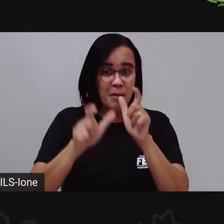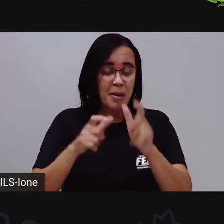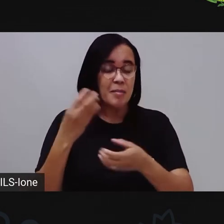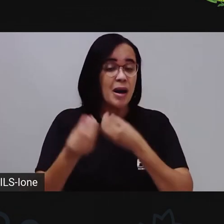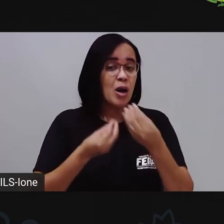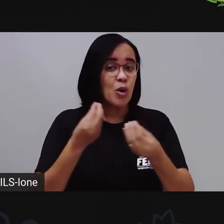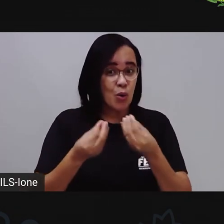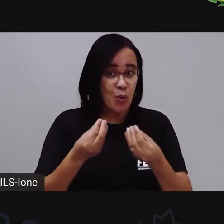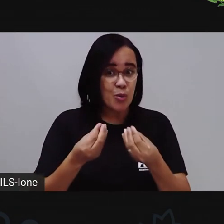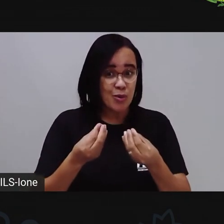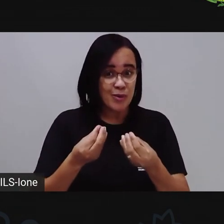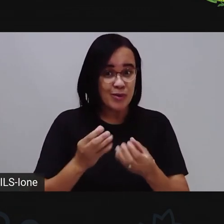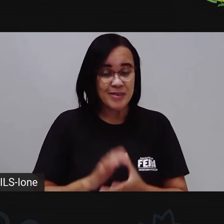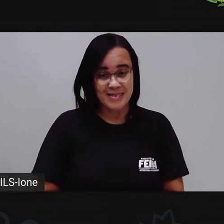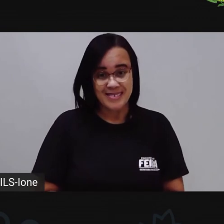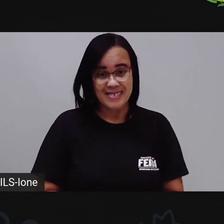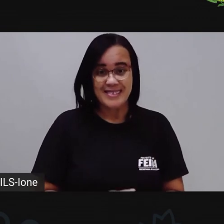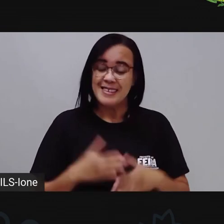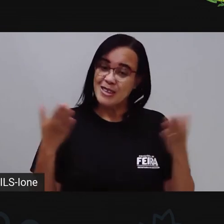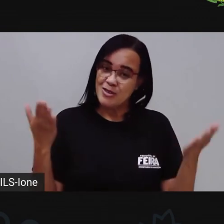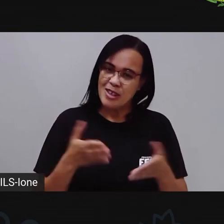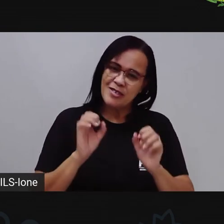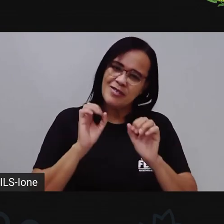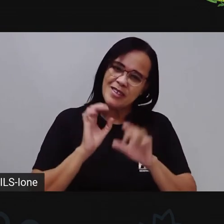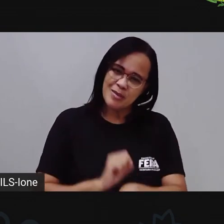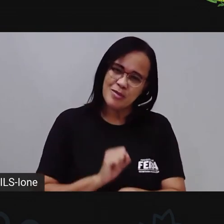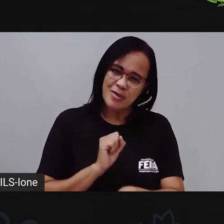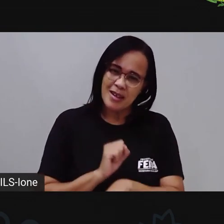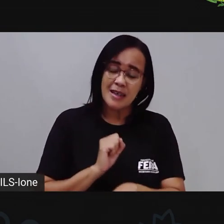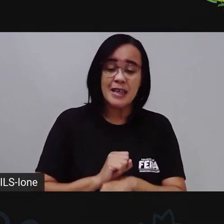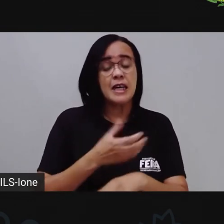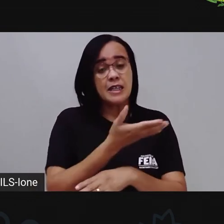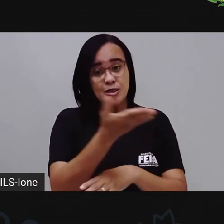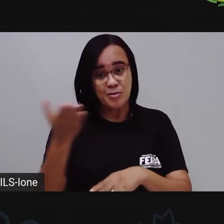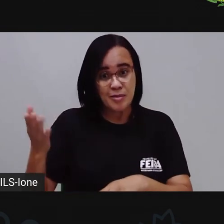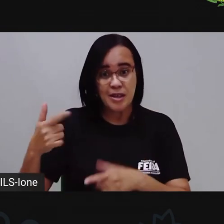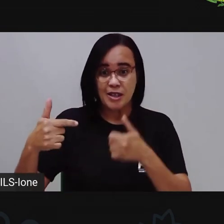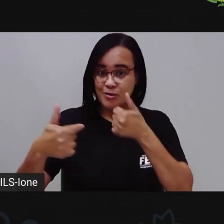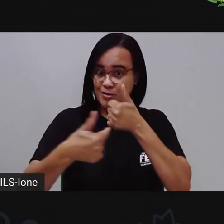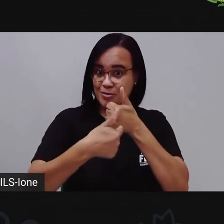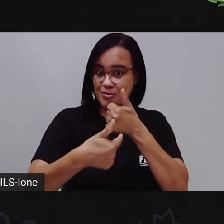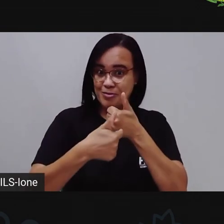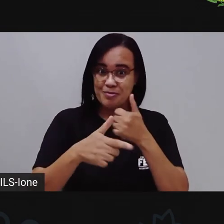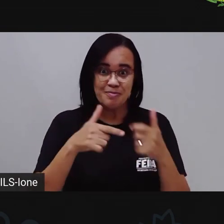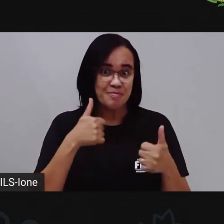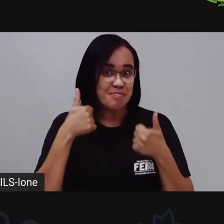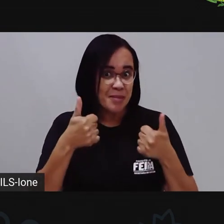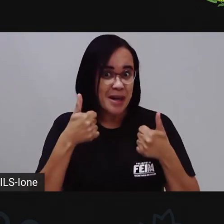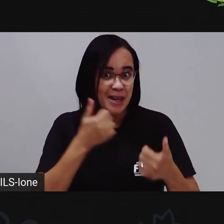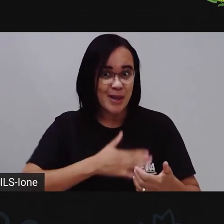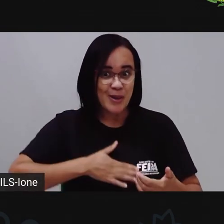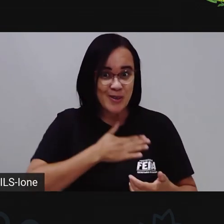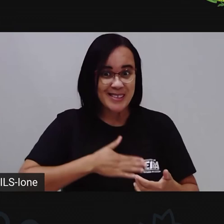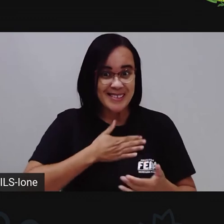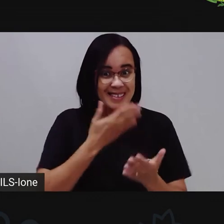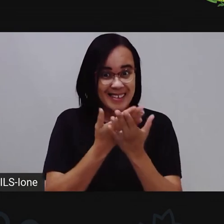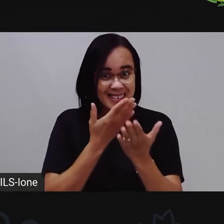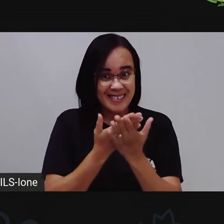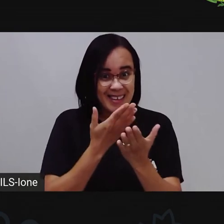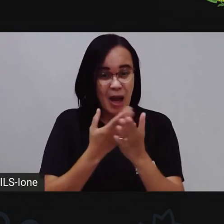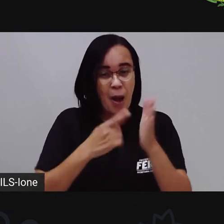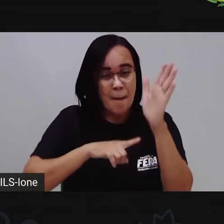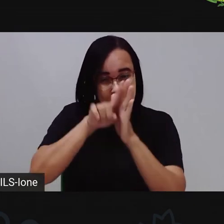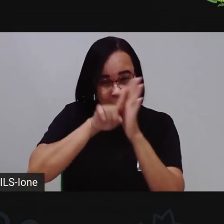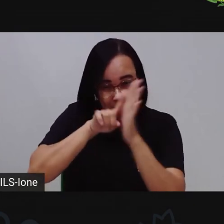Então é isso. A gente vai ficando por aqui. Eu espero que vocês tenham curtido a nossa aula. Pesquisem aí